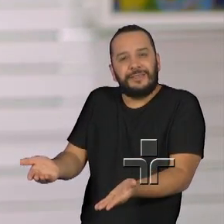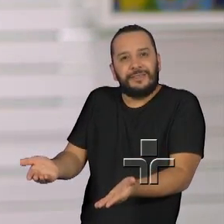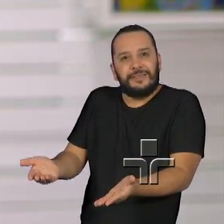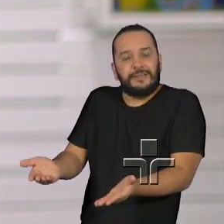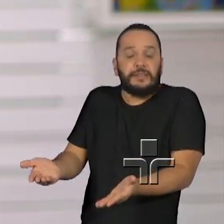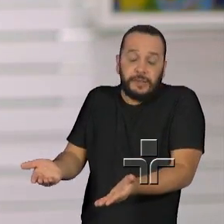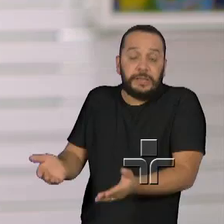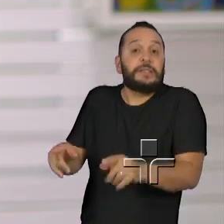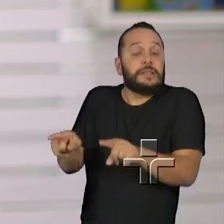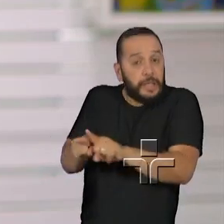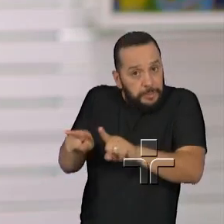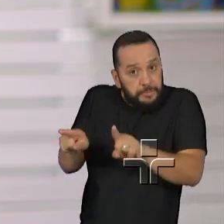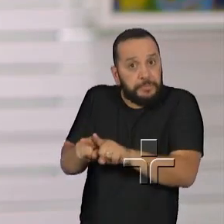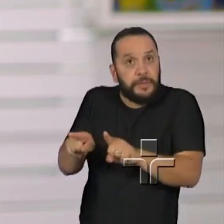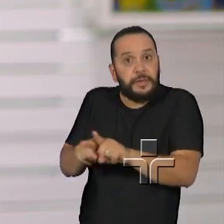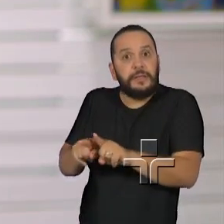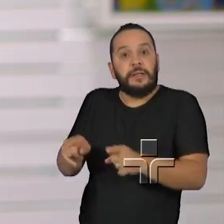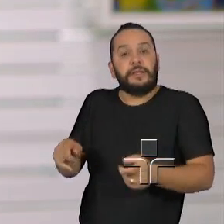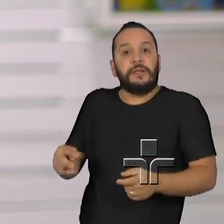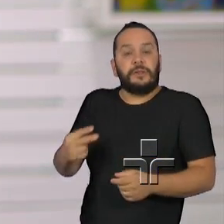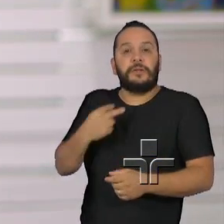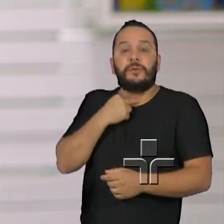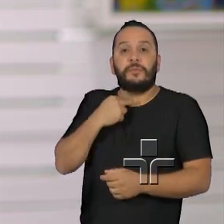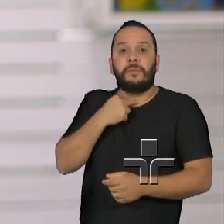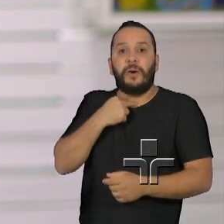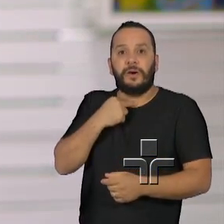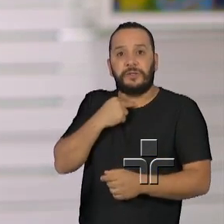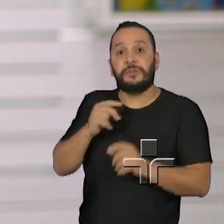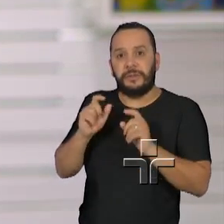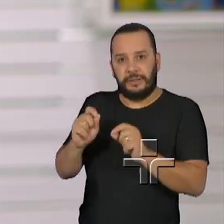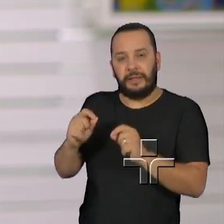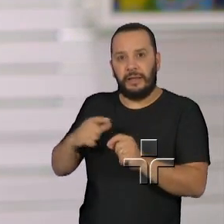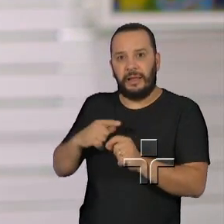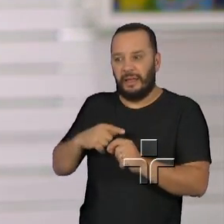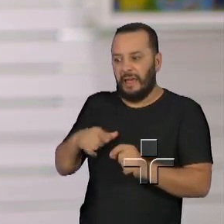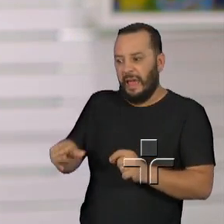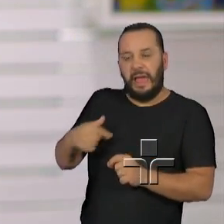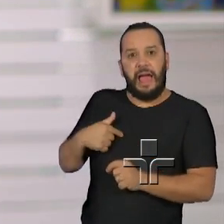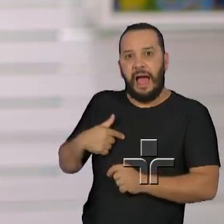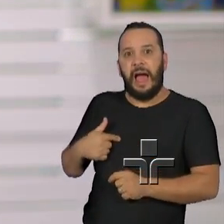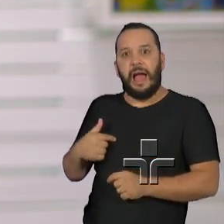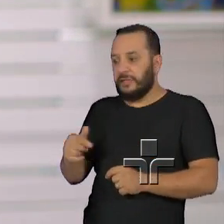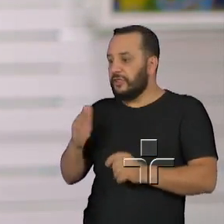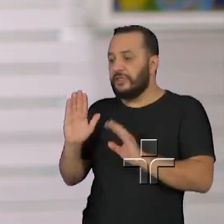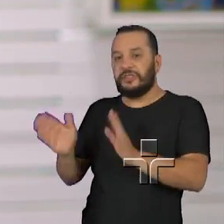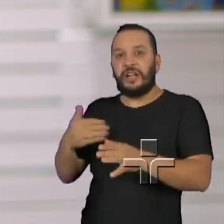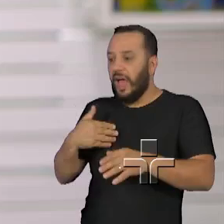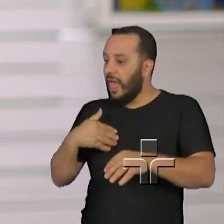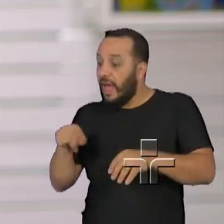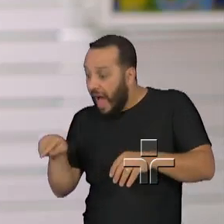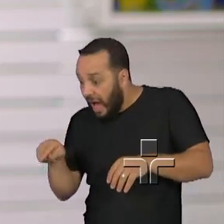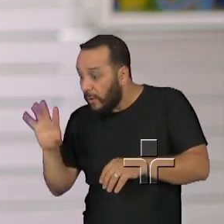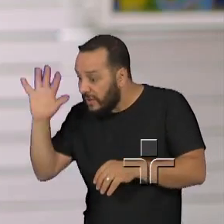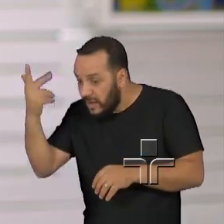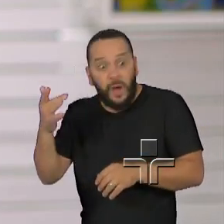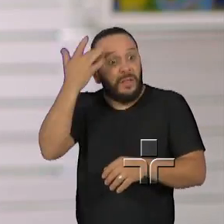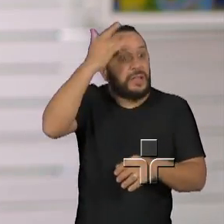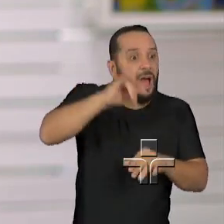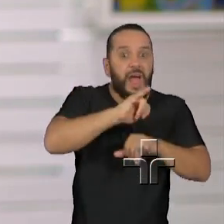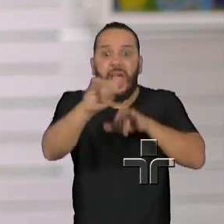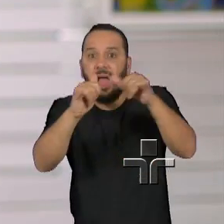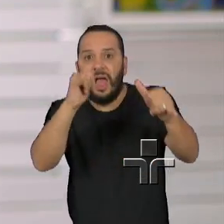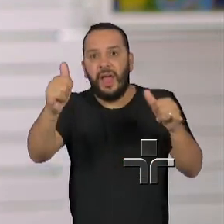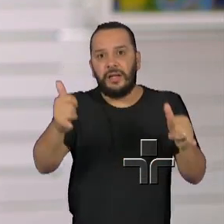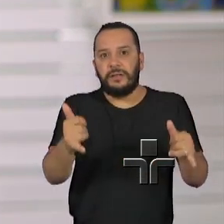E, principalmente, não revitimizar essa criança, esse adolescente no espaço escolar. Porque, assim, se ele